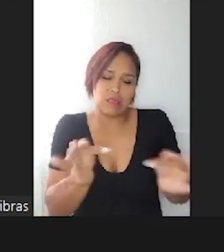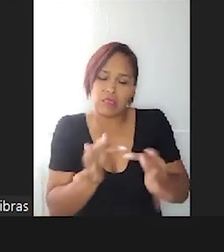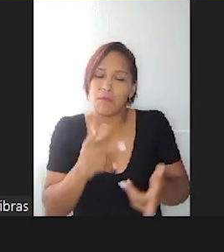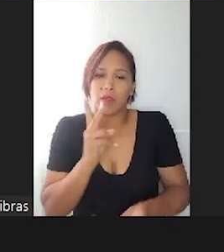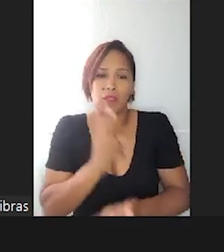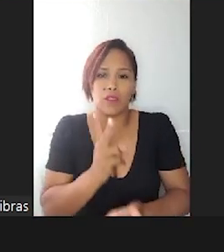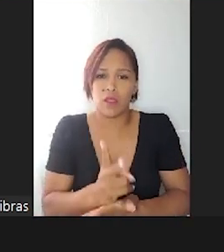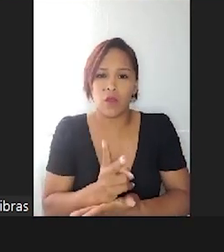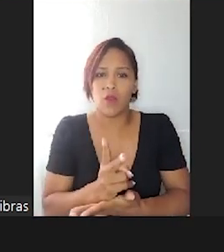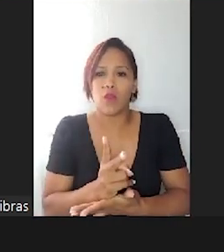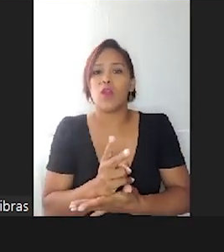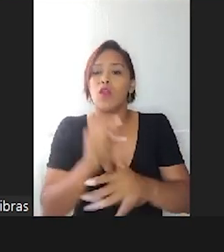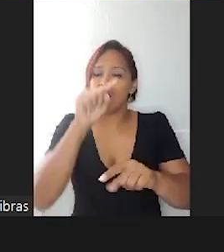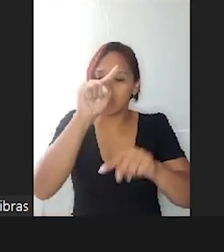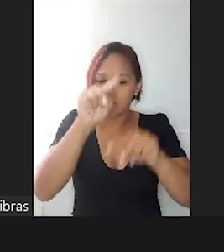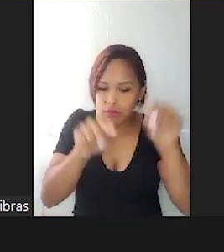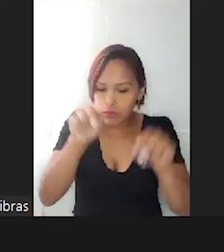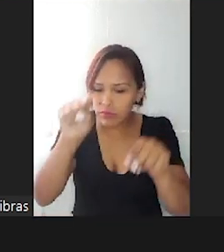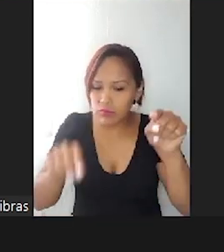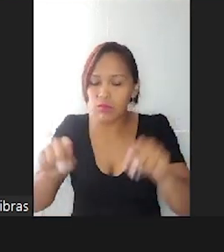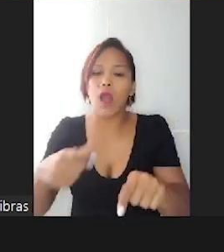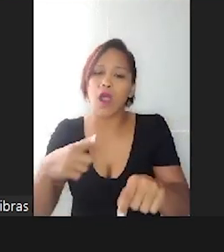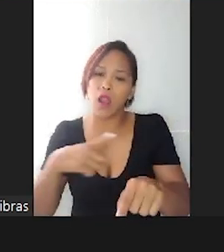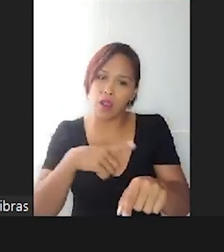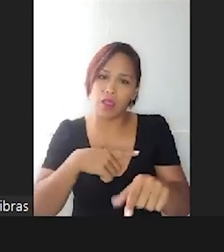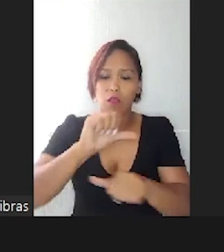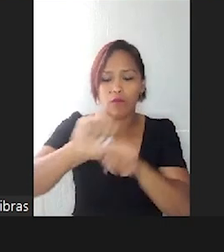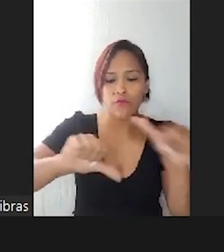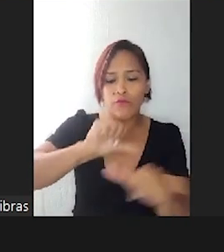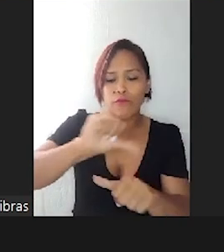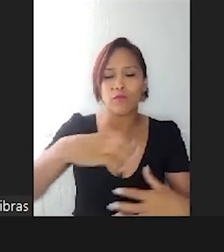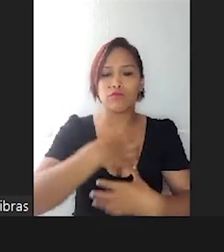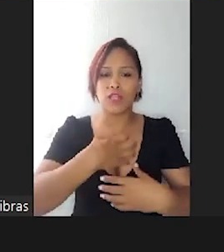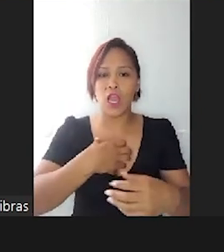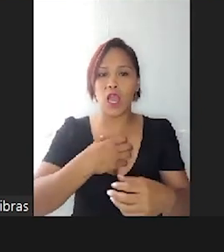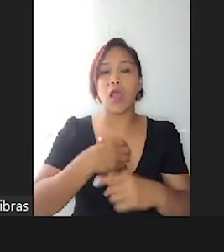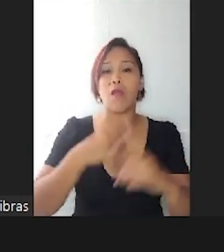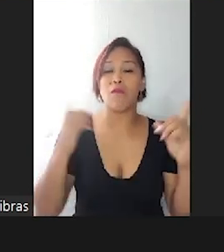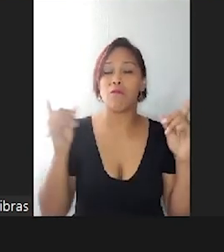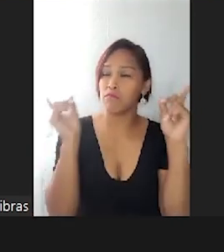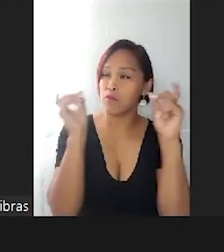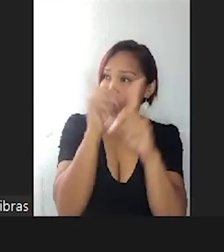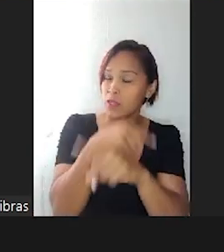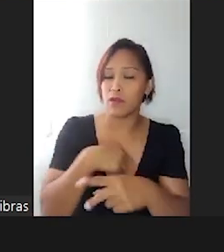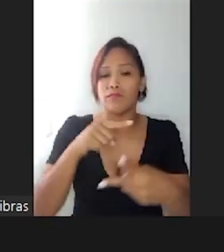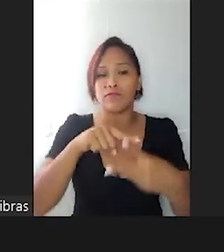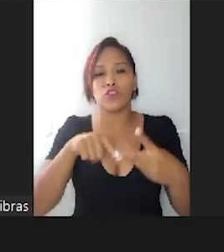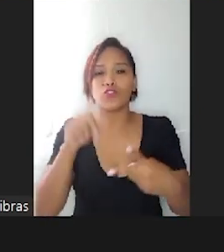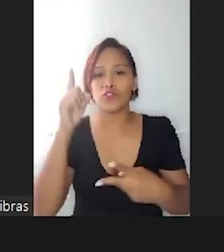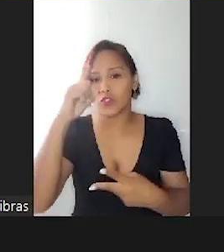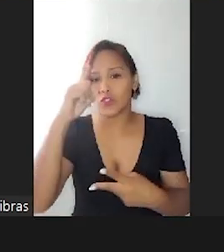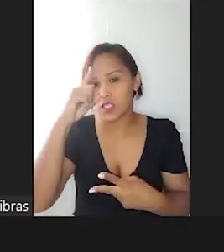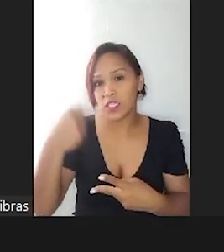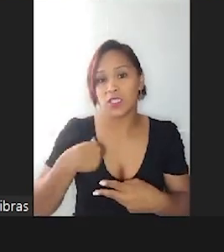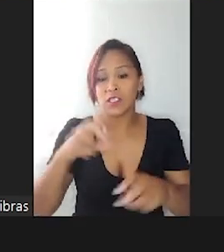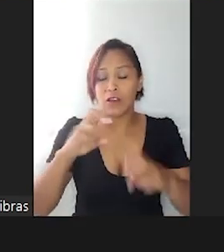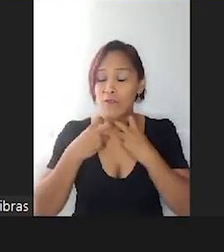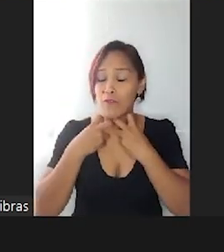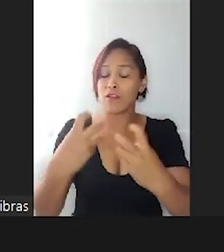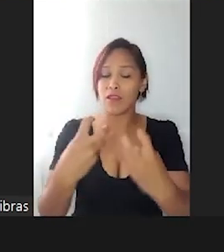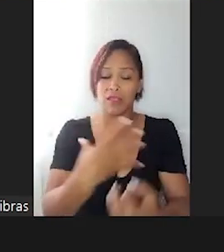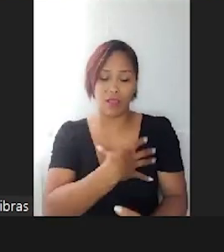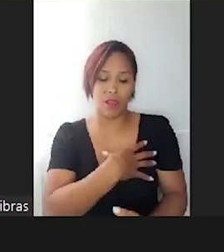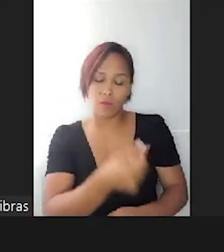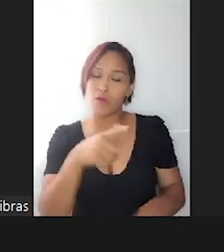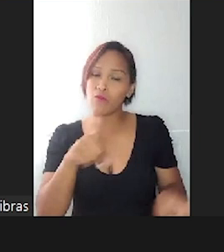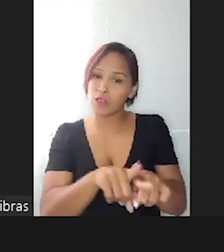por altos e baixos, que eu vou me descontrolar, que eu vou gritar com o meu filho, que